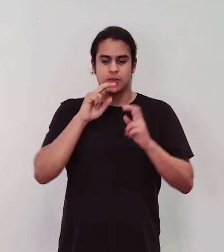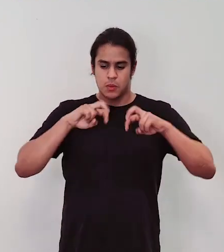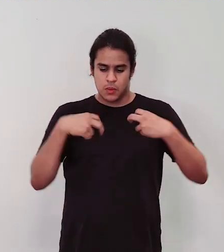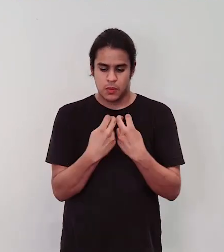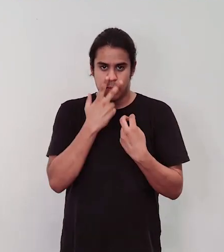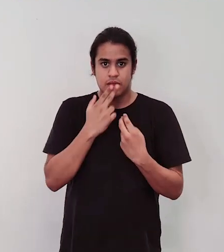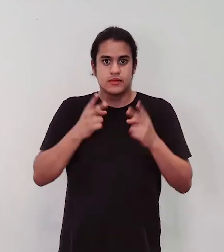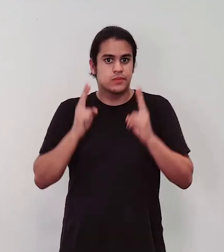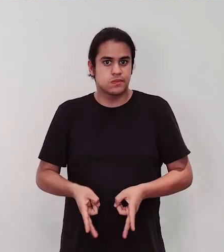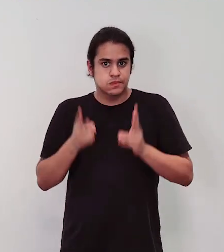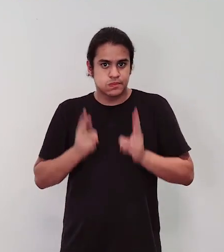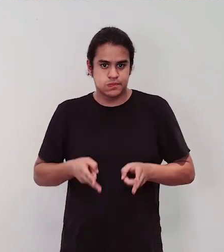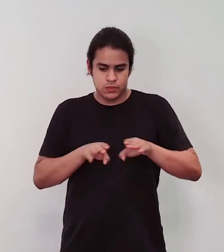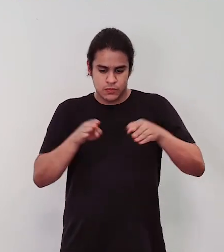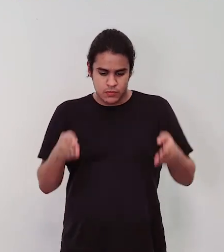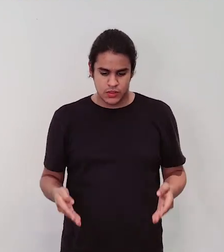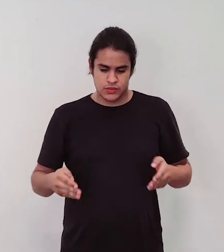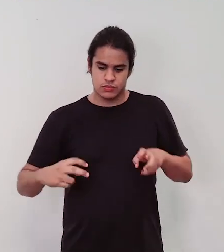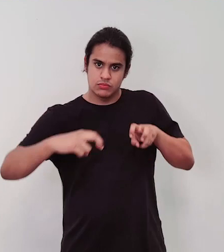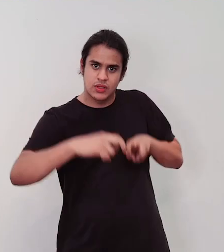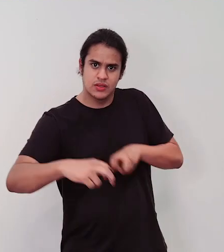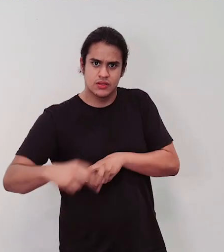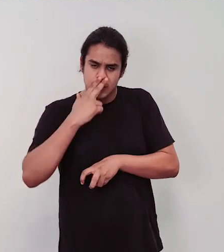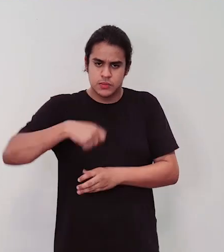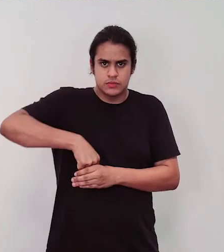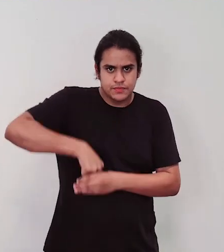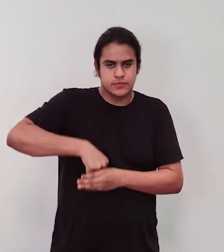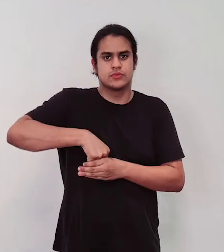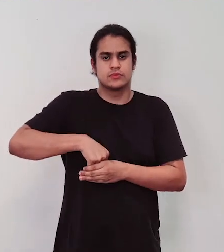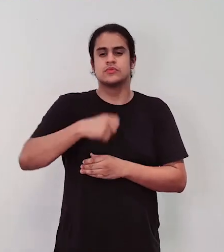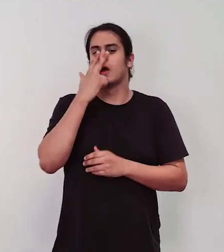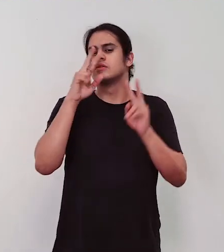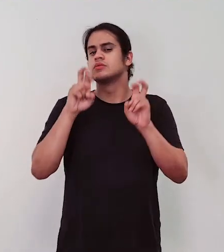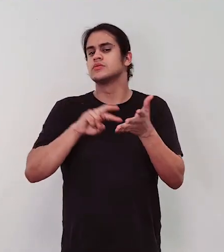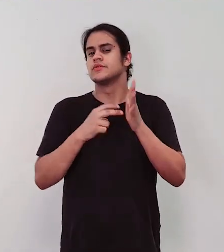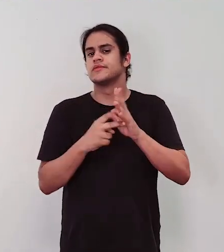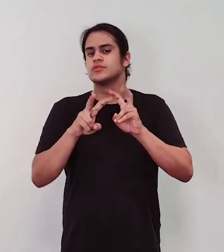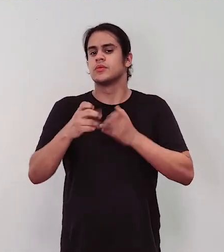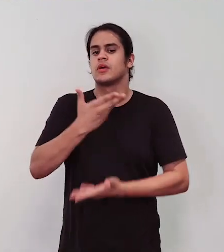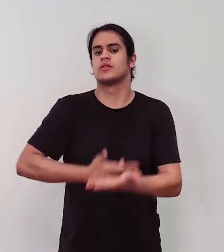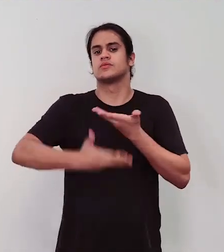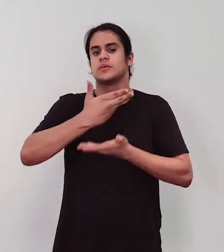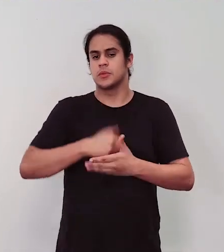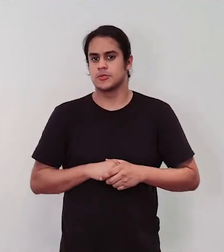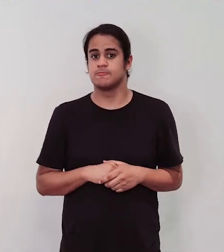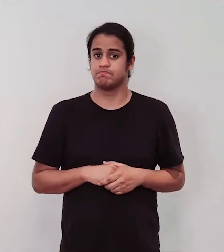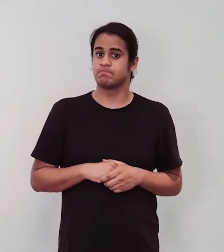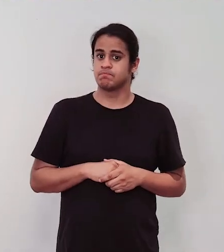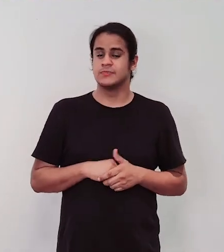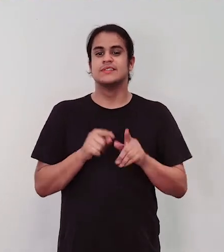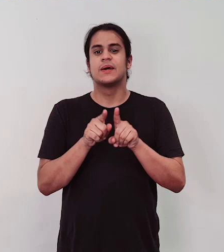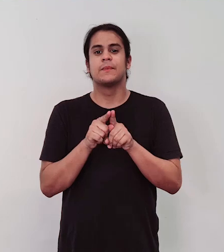fixas. O que isso diz sobre a forma como as pessoas se relacionam ali dentro? Ou então o fato das